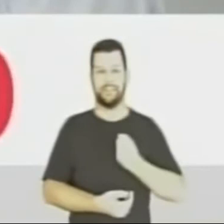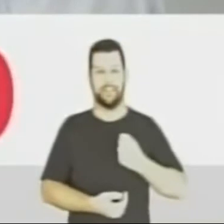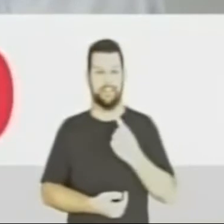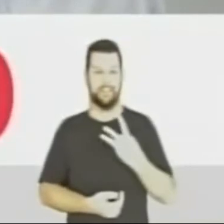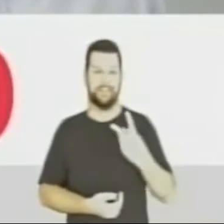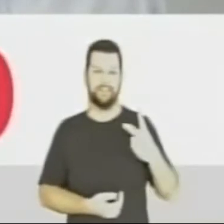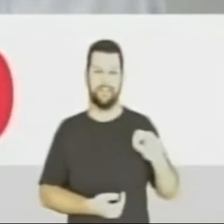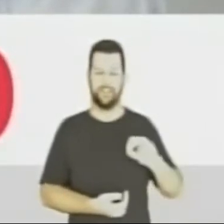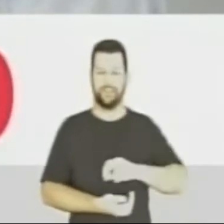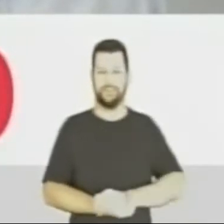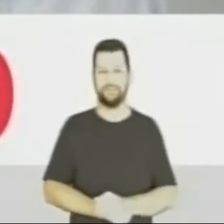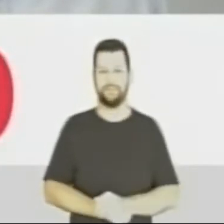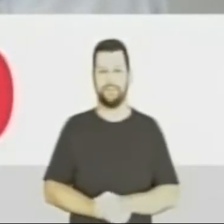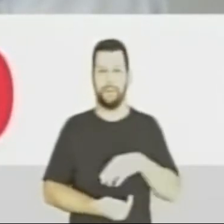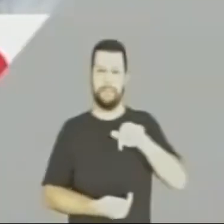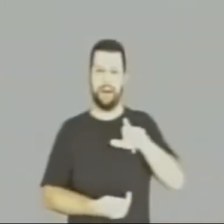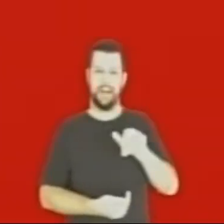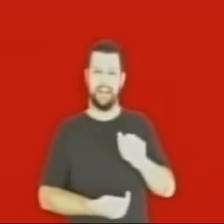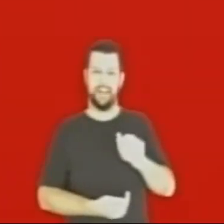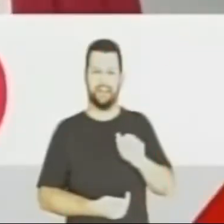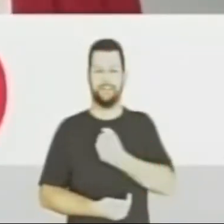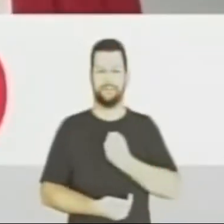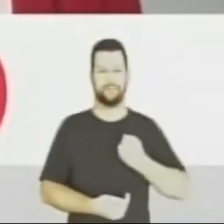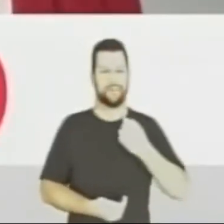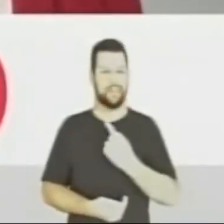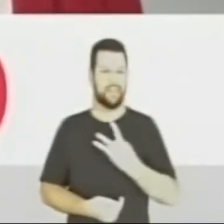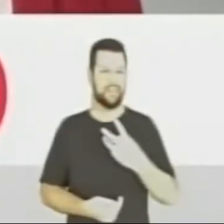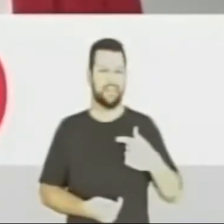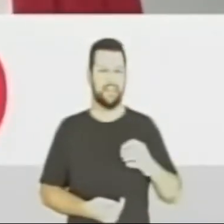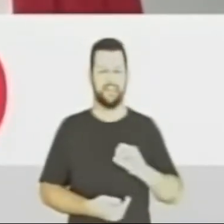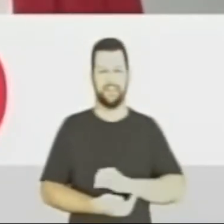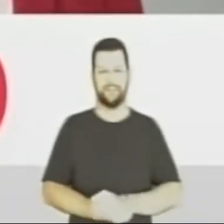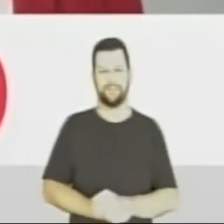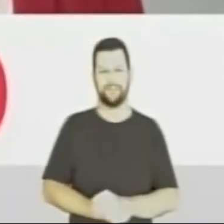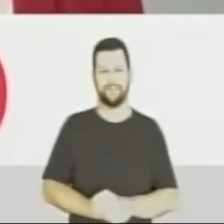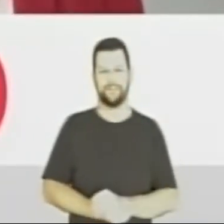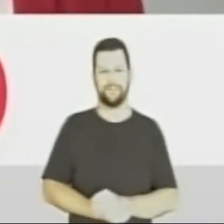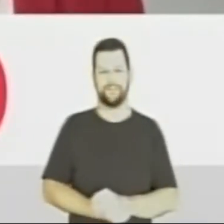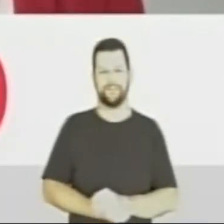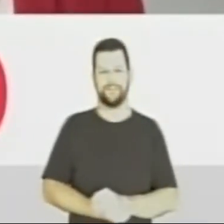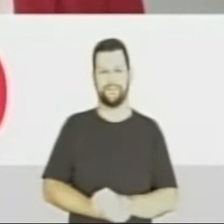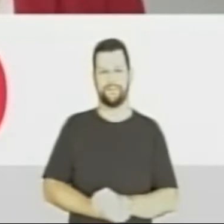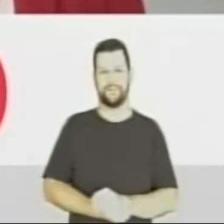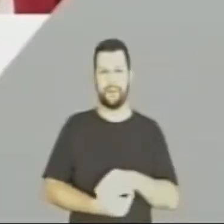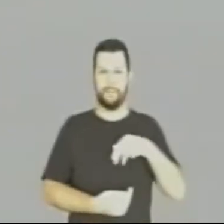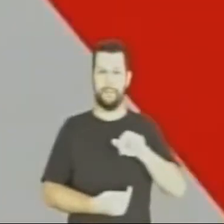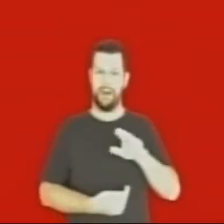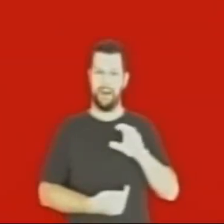Bongás, 13,20. Maria do Rosário, 13,70.